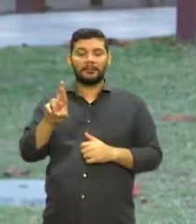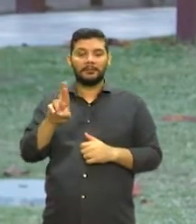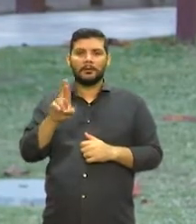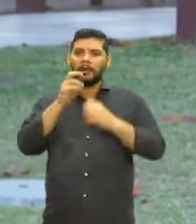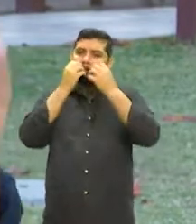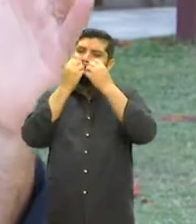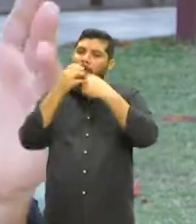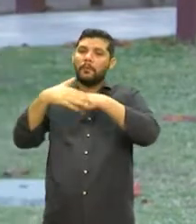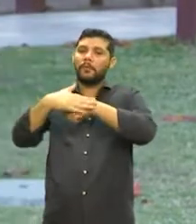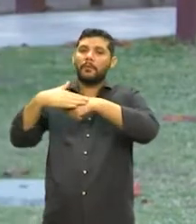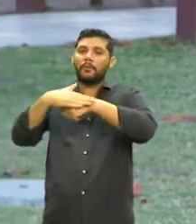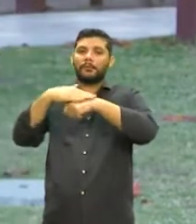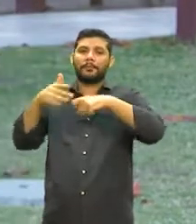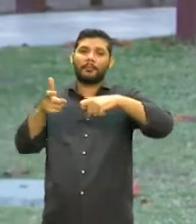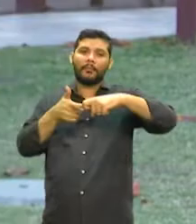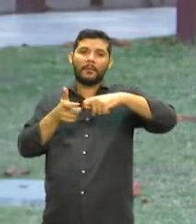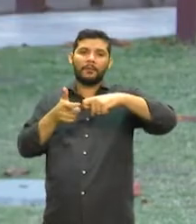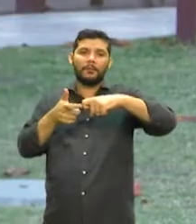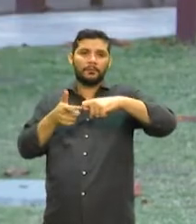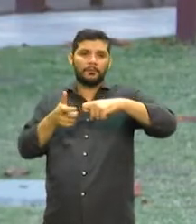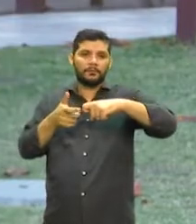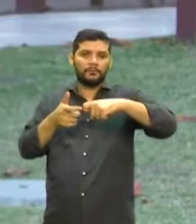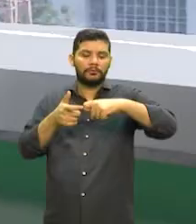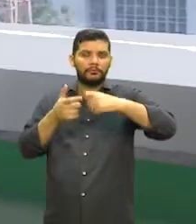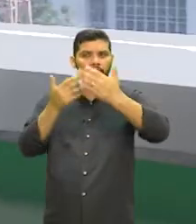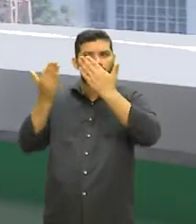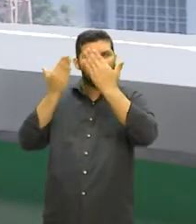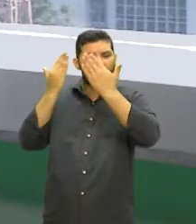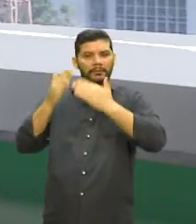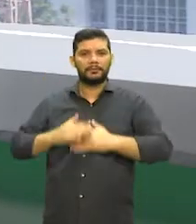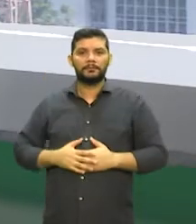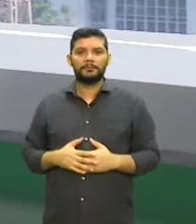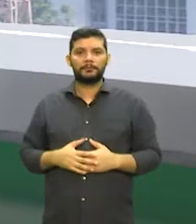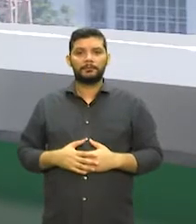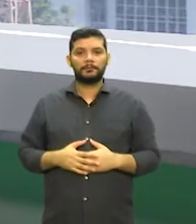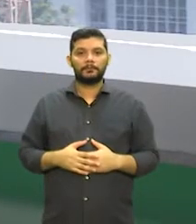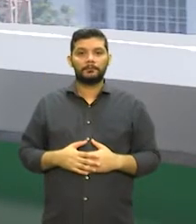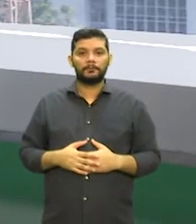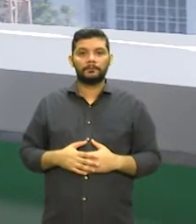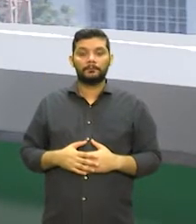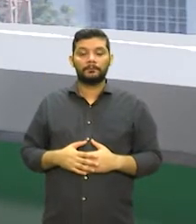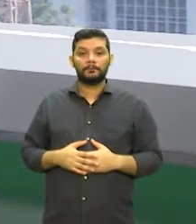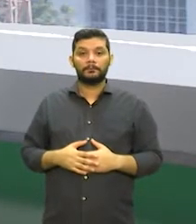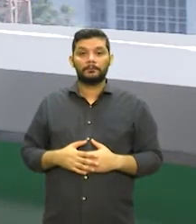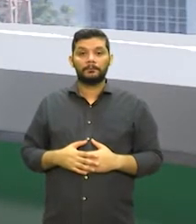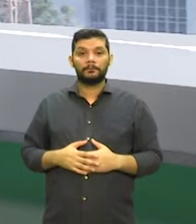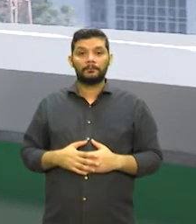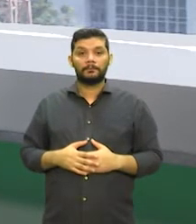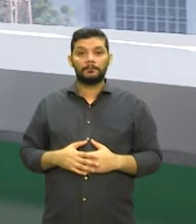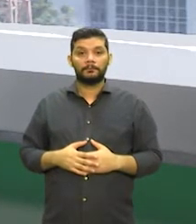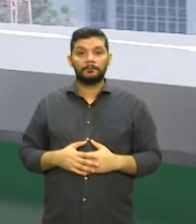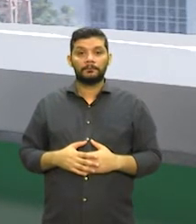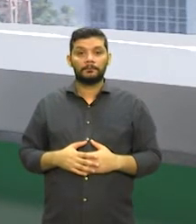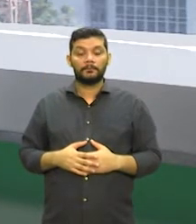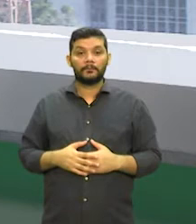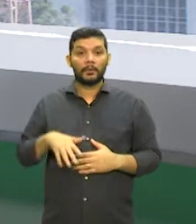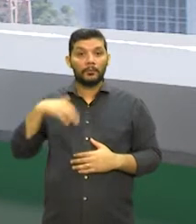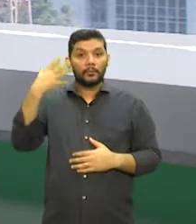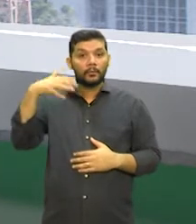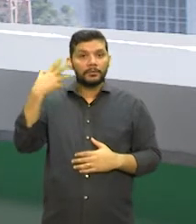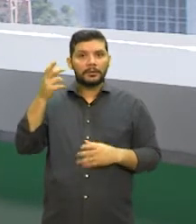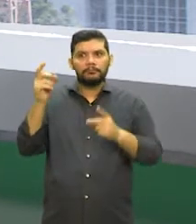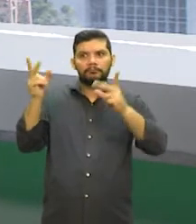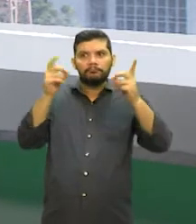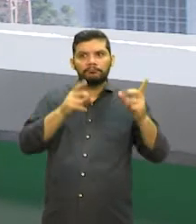dúvida e ficar imunizada também durante a gestação. O mercado e o circuito da música é o tema